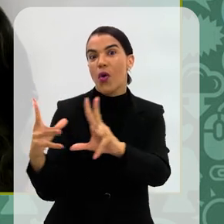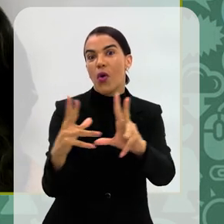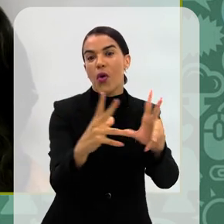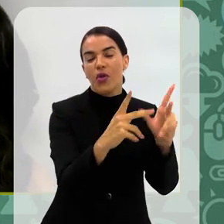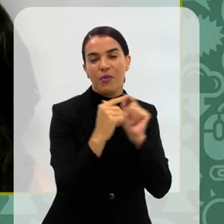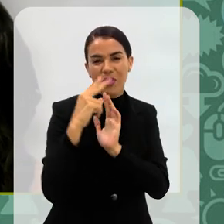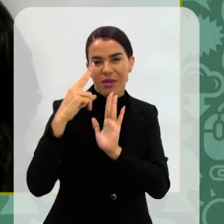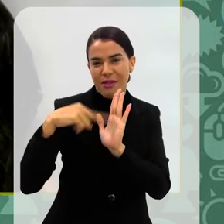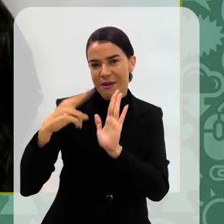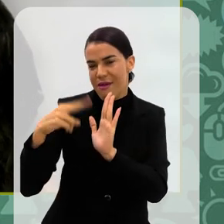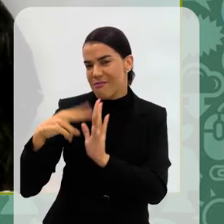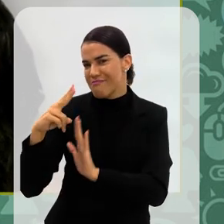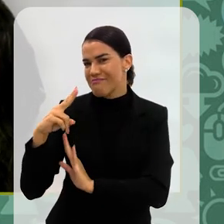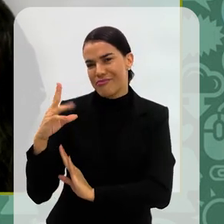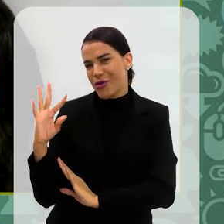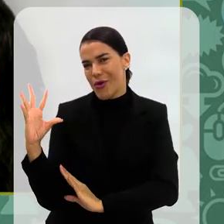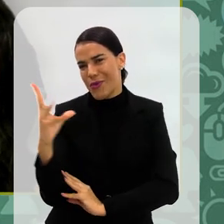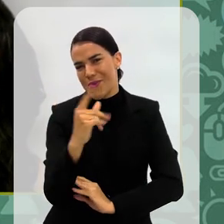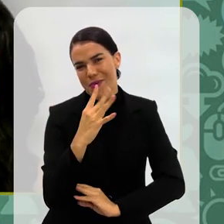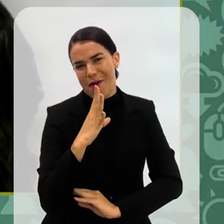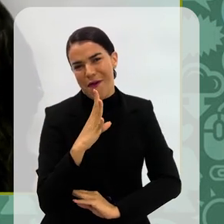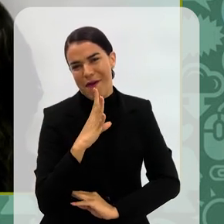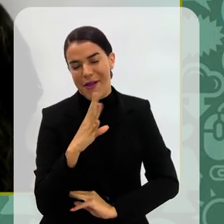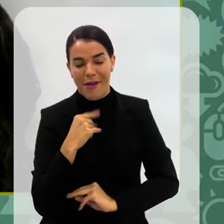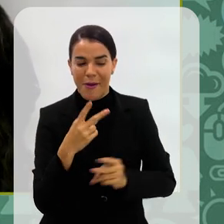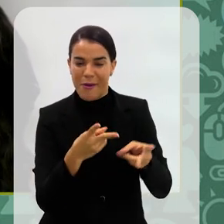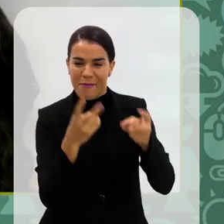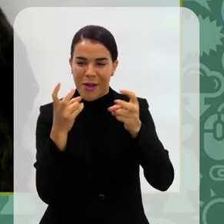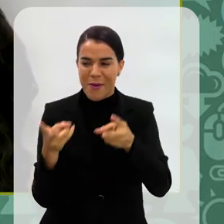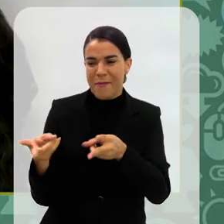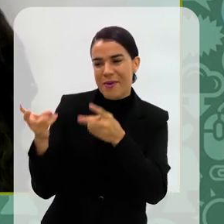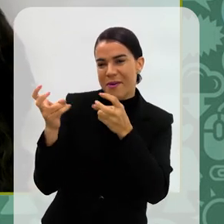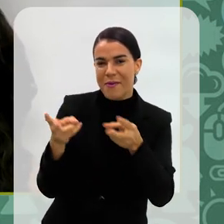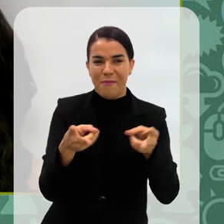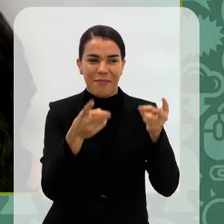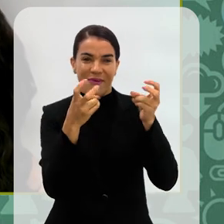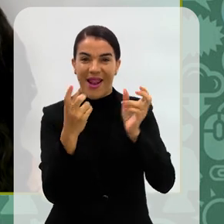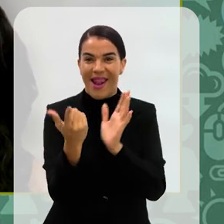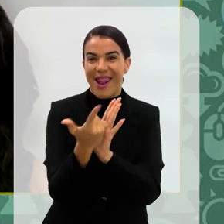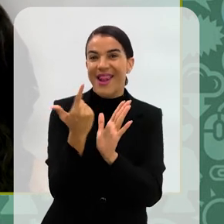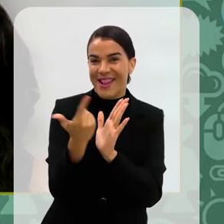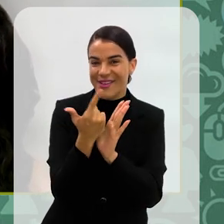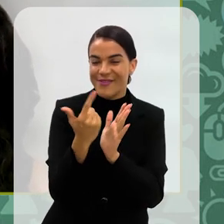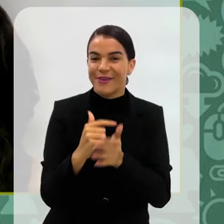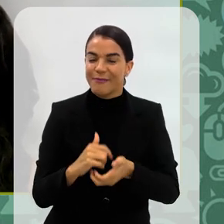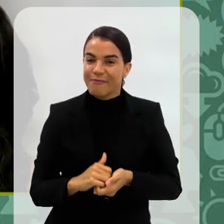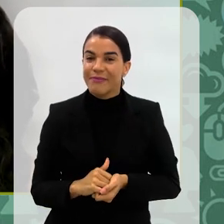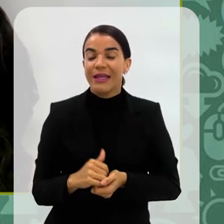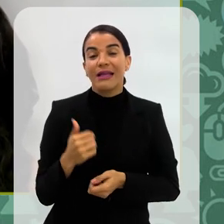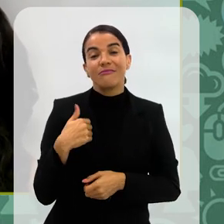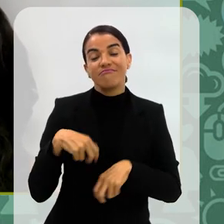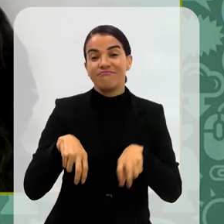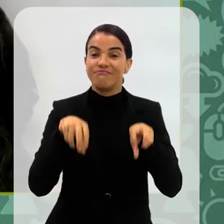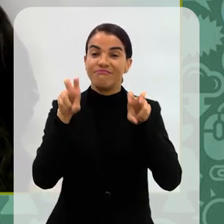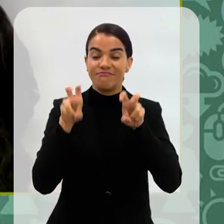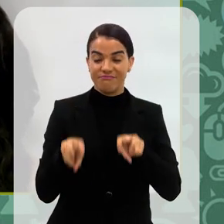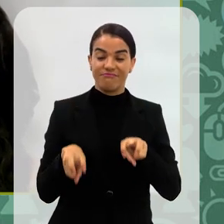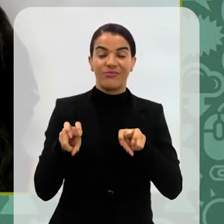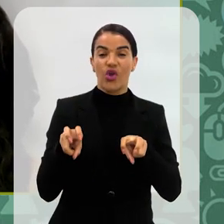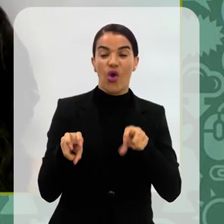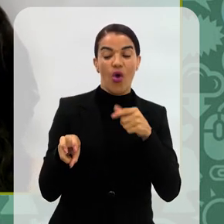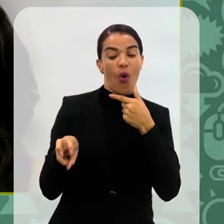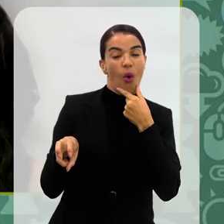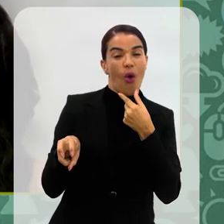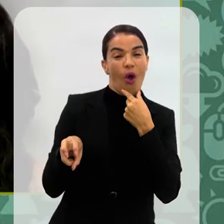estava todo mundo lendo, era um livro conhecido, né? Dava para perceber que era aquele livro. E simplesmente